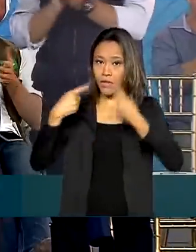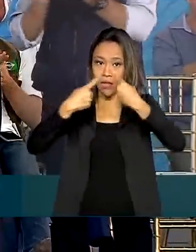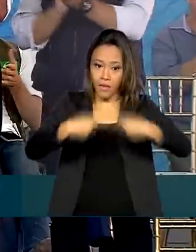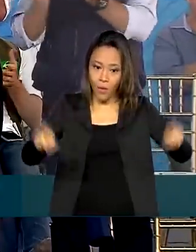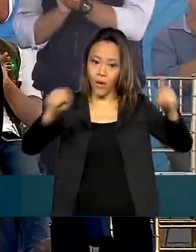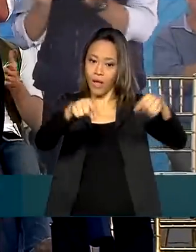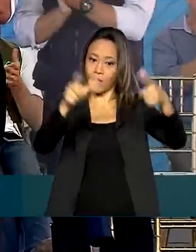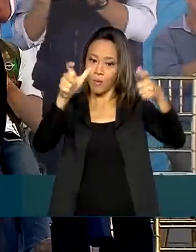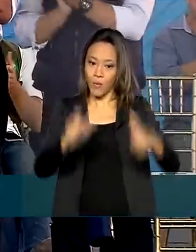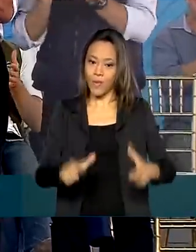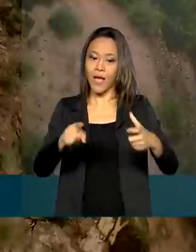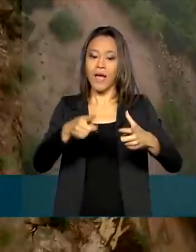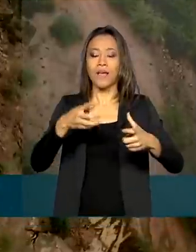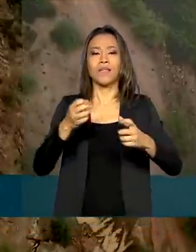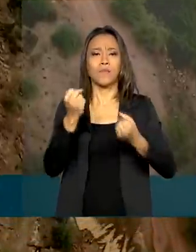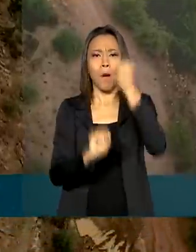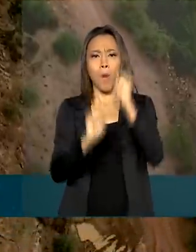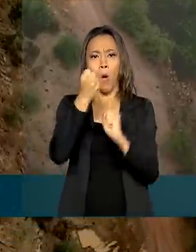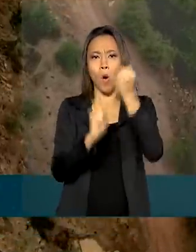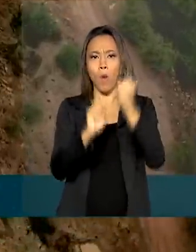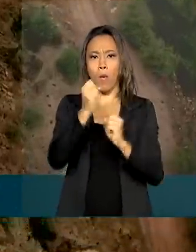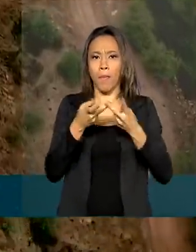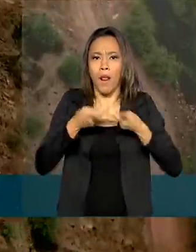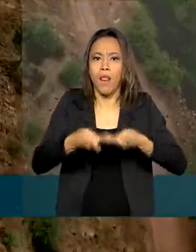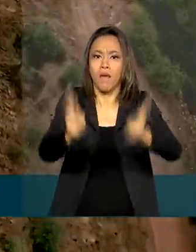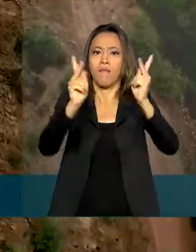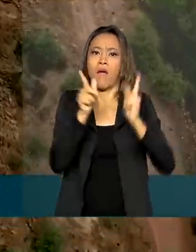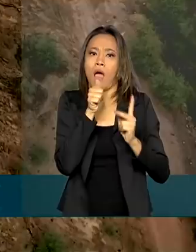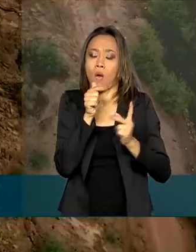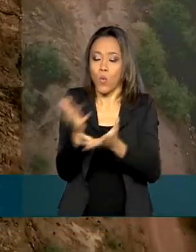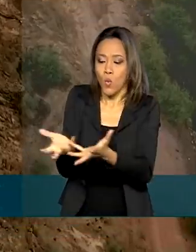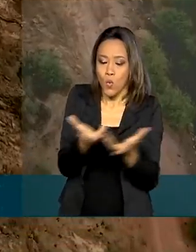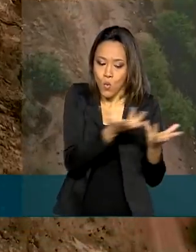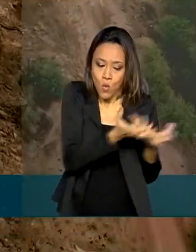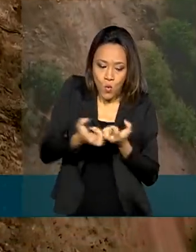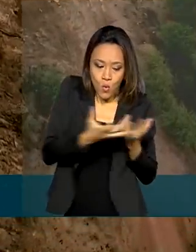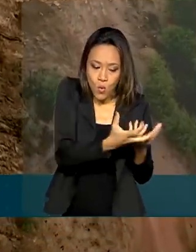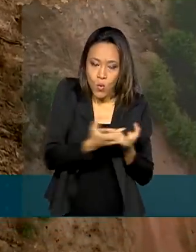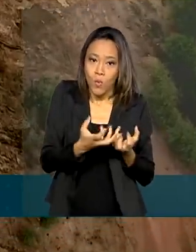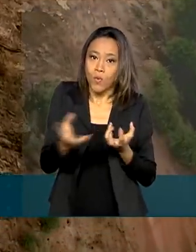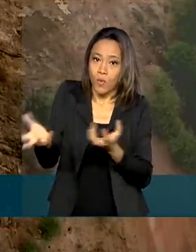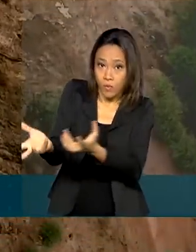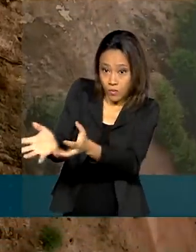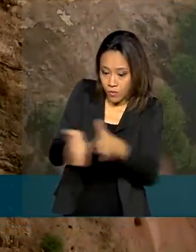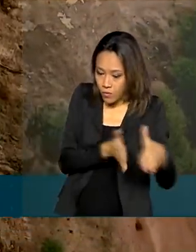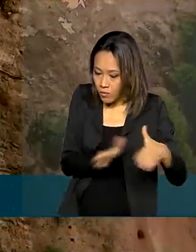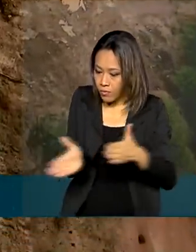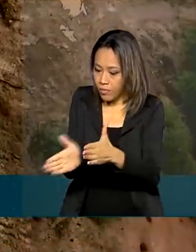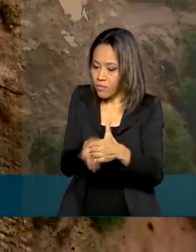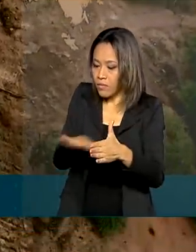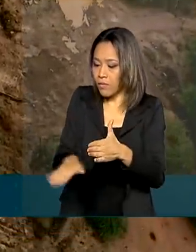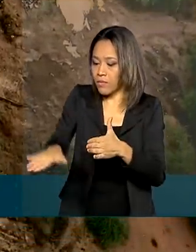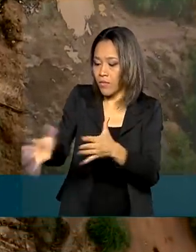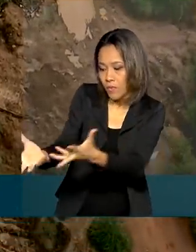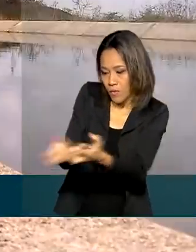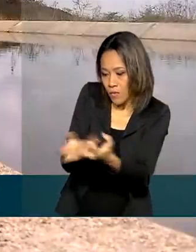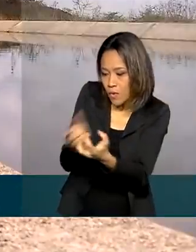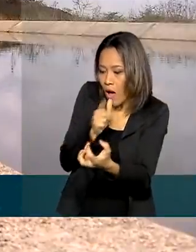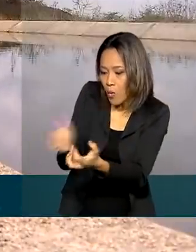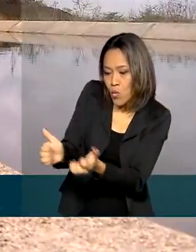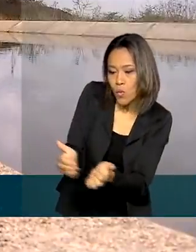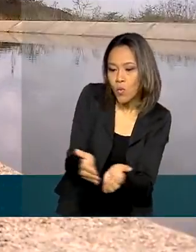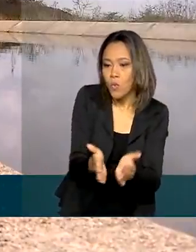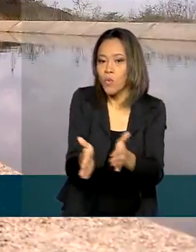abastecimento de água de Piranhas. O sistema capta água de um trecho do Canal do Sertão Alagoano, que já está em operação